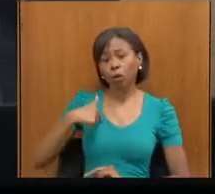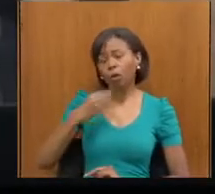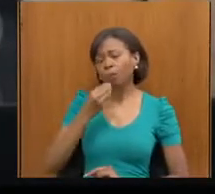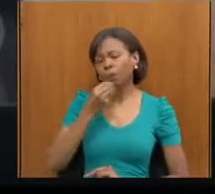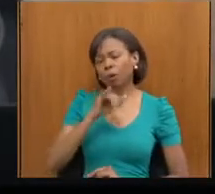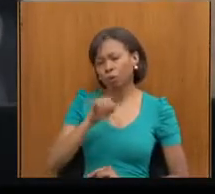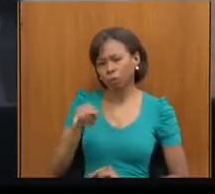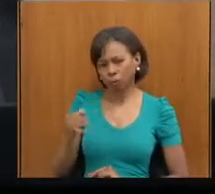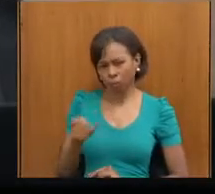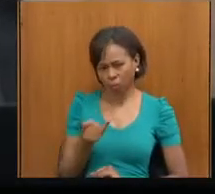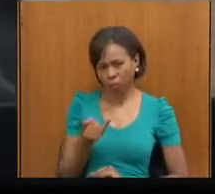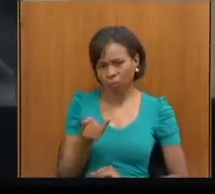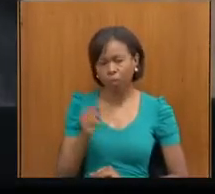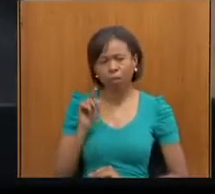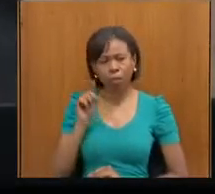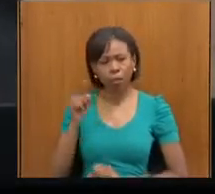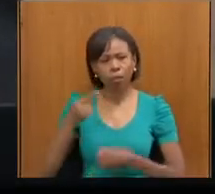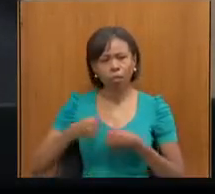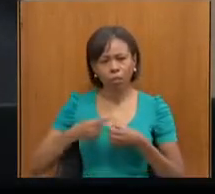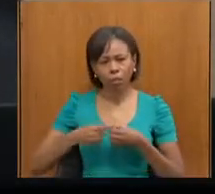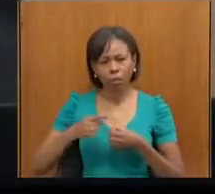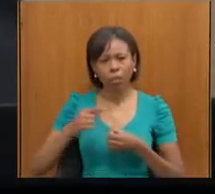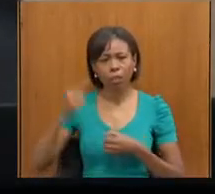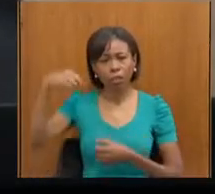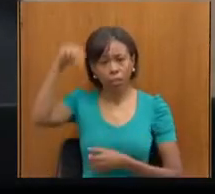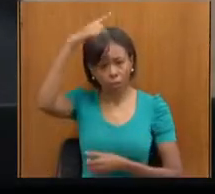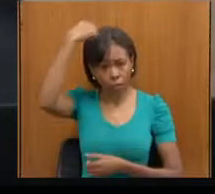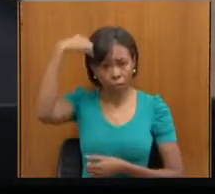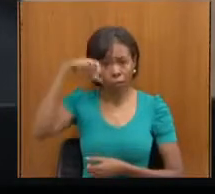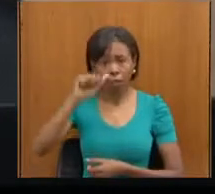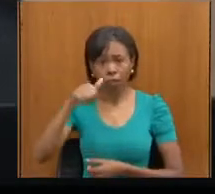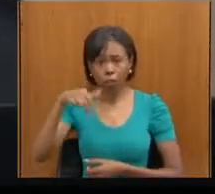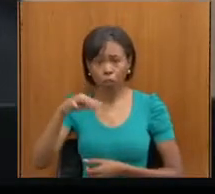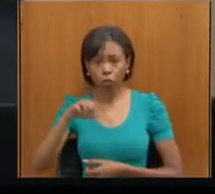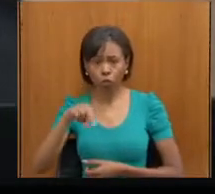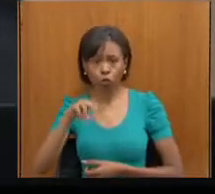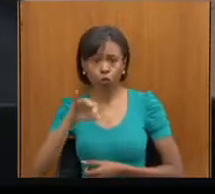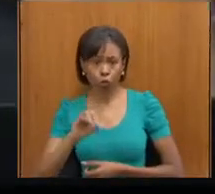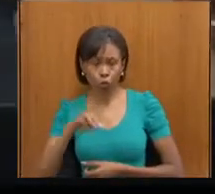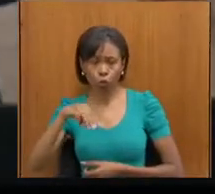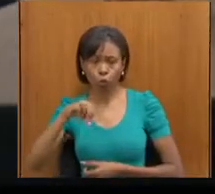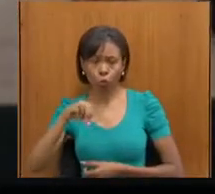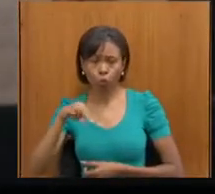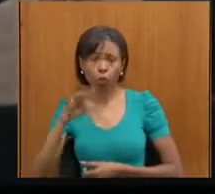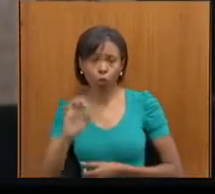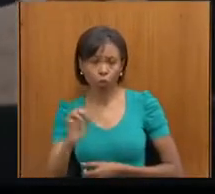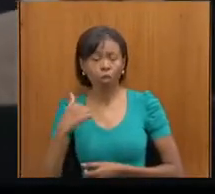oportunidade, eu estava lá na cidade de Santo Antônio do Monte, e eu entrei ao vivo na Rádio Tatiaia,